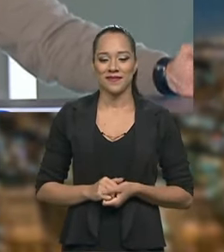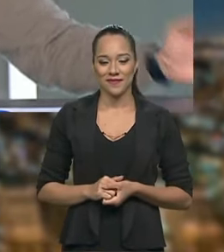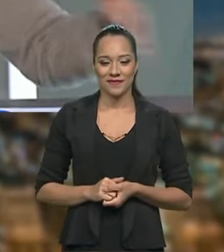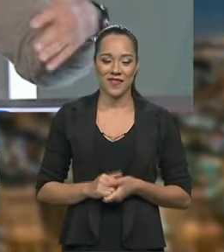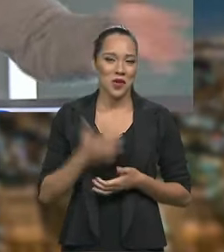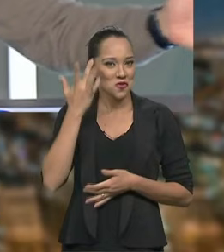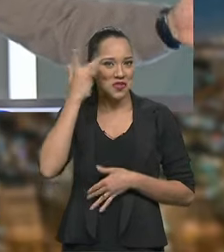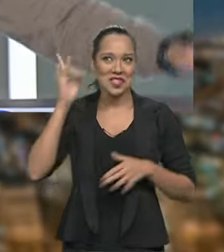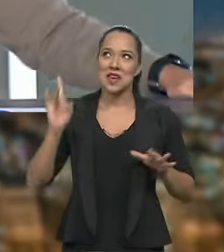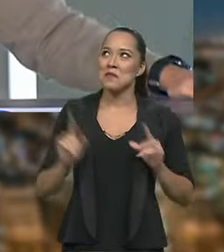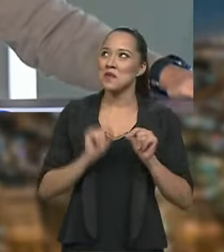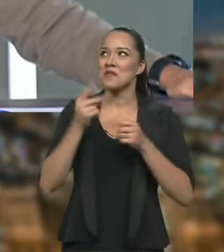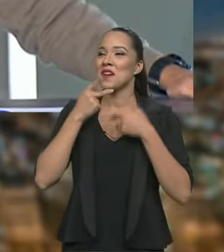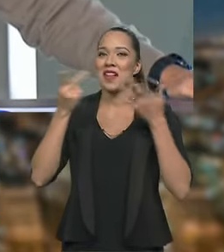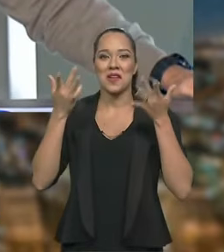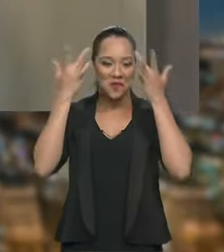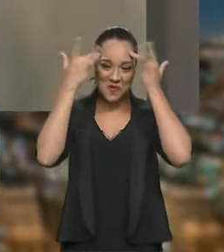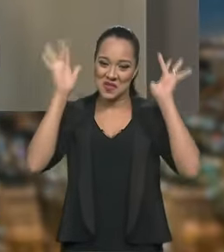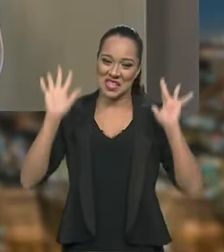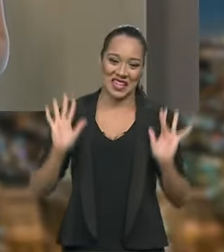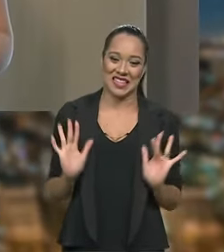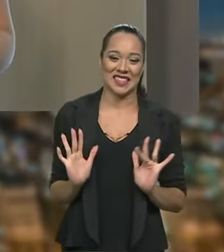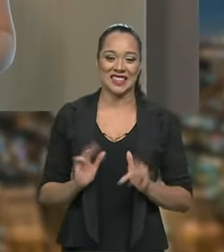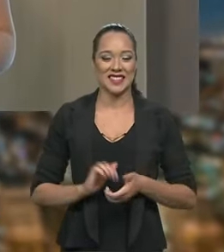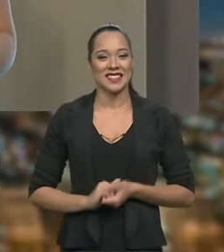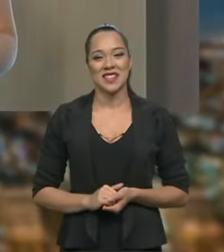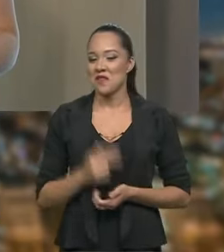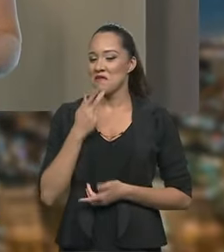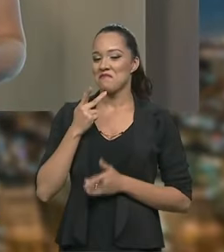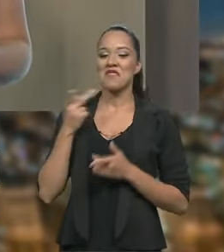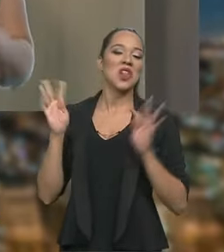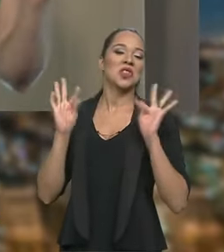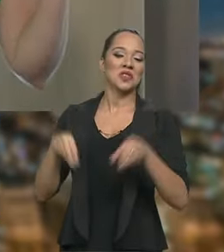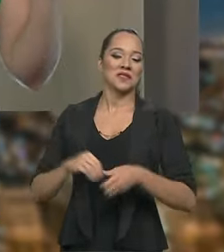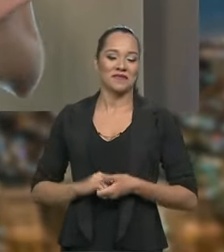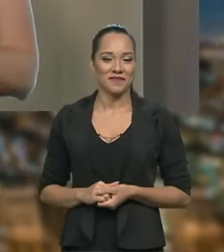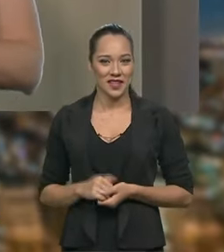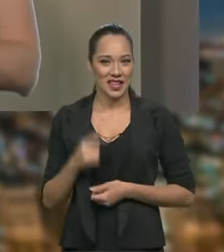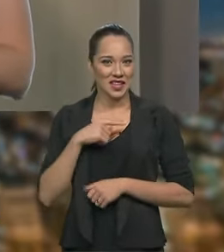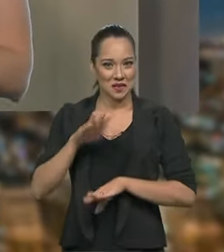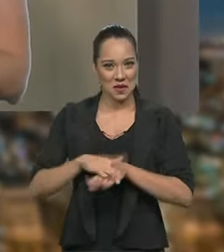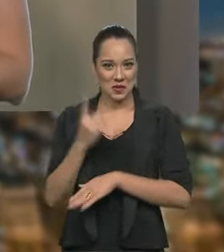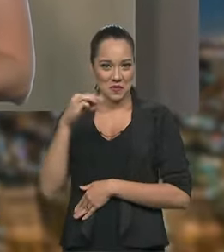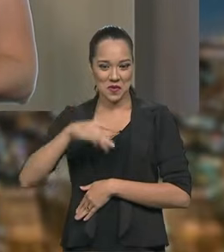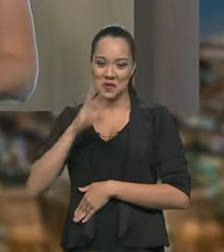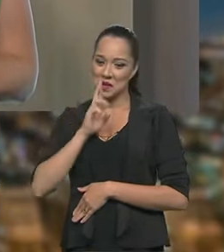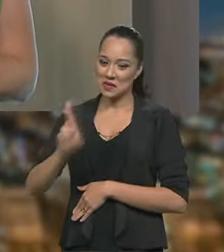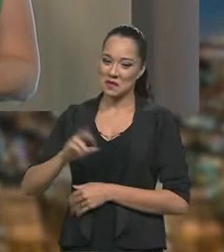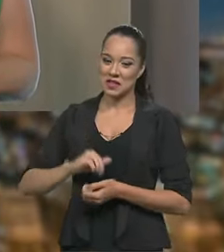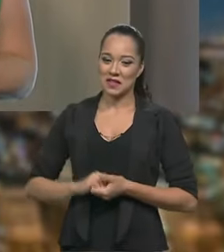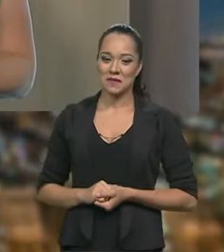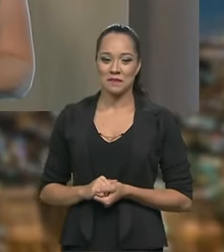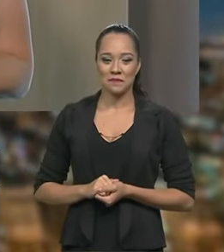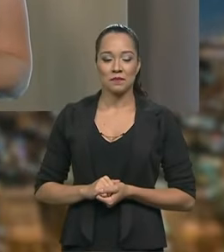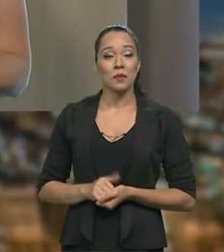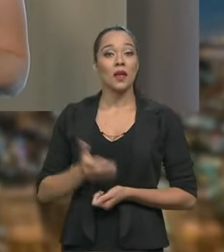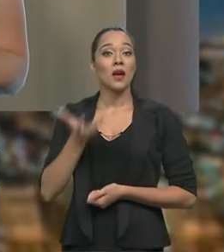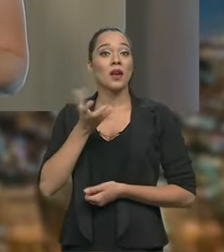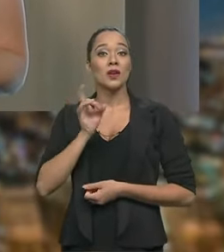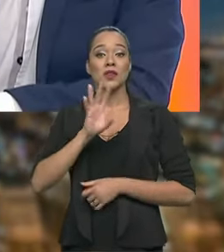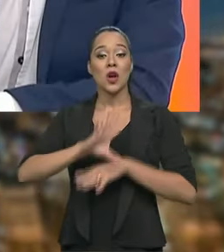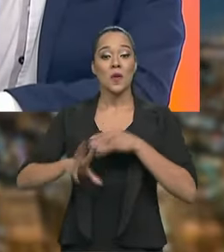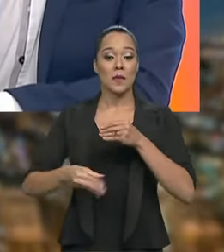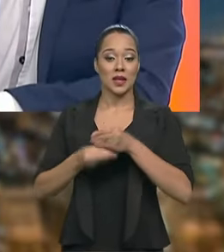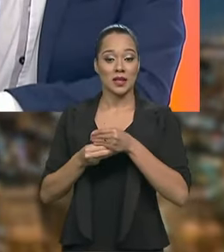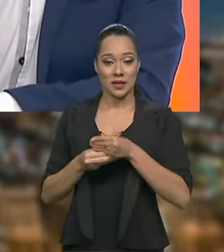Não sei, nem mais o que falar. Disse tudo. Celso, você tem mais um minuto para a sua réplica. Eu quero só completar